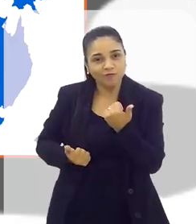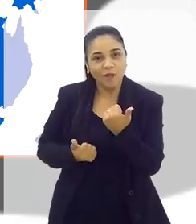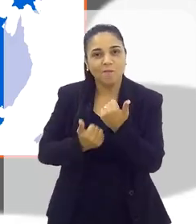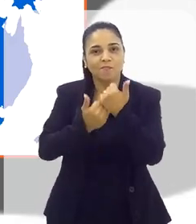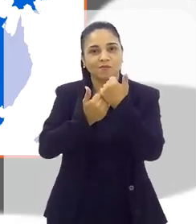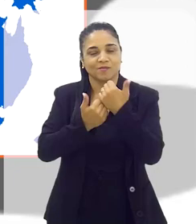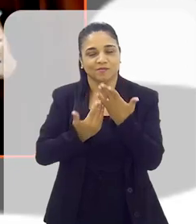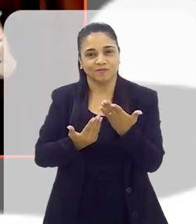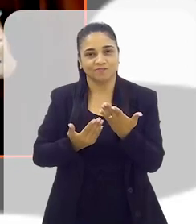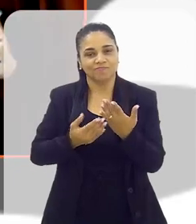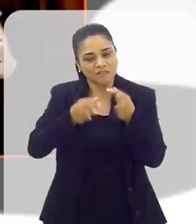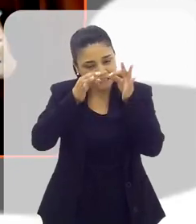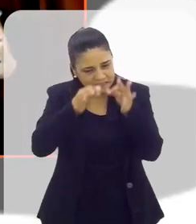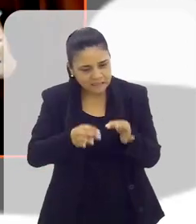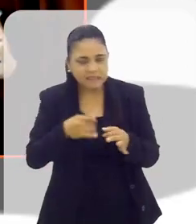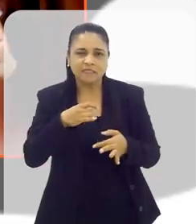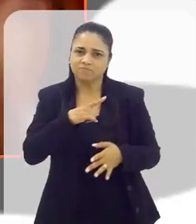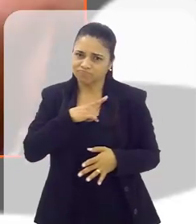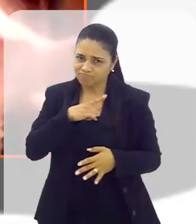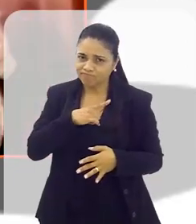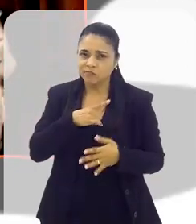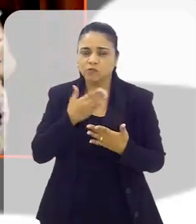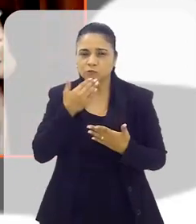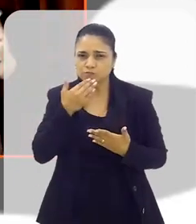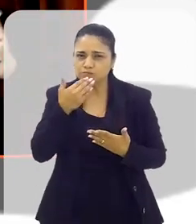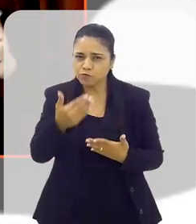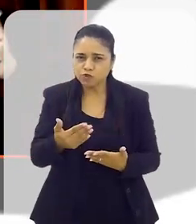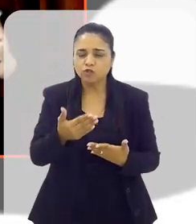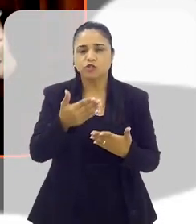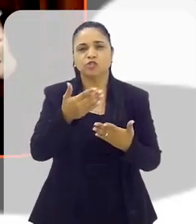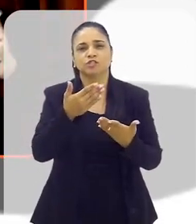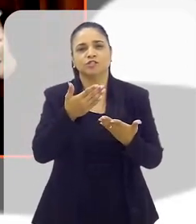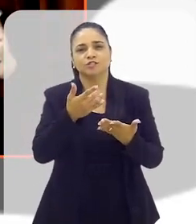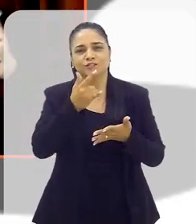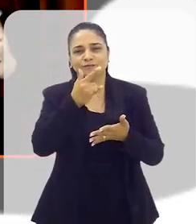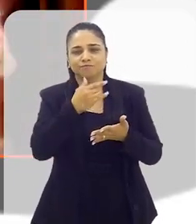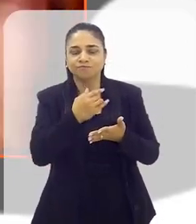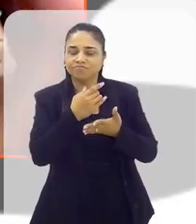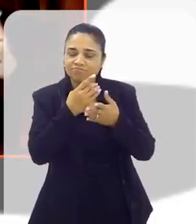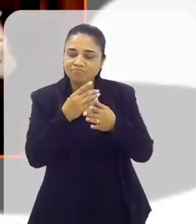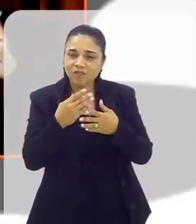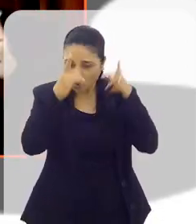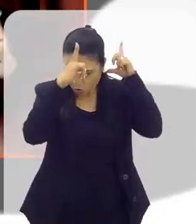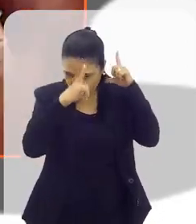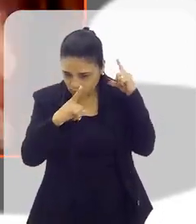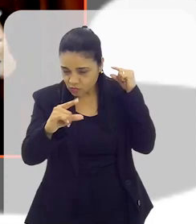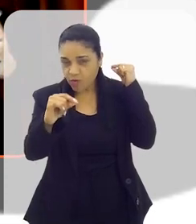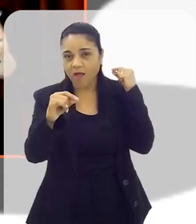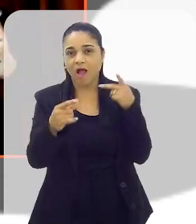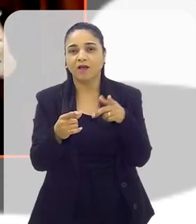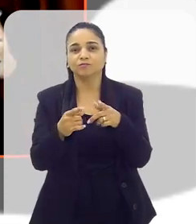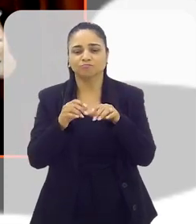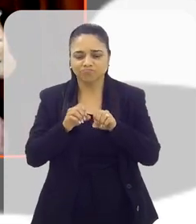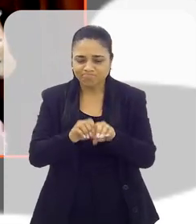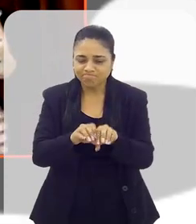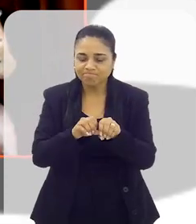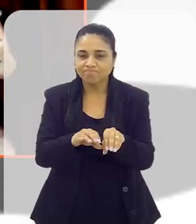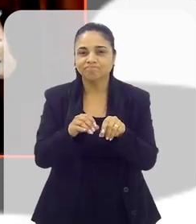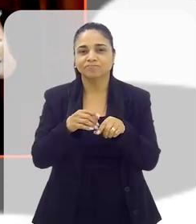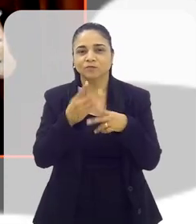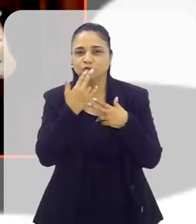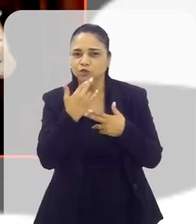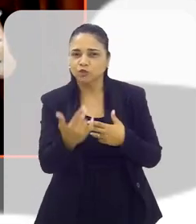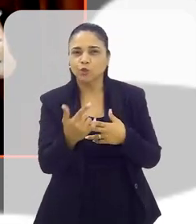com o de Janeiro. Eu tenho certeza que se houvesse uma solicitação formal para esses consulados, para que ajudassem no